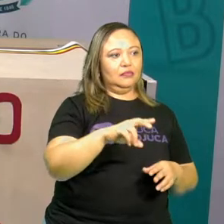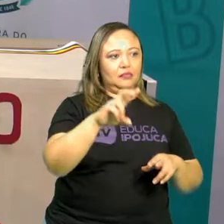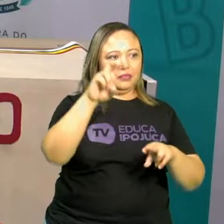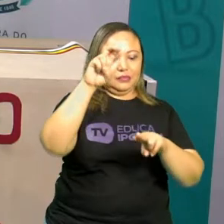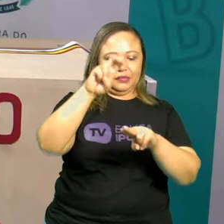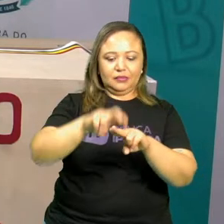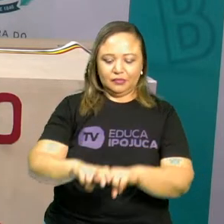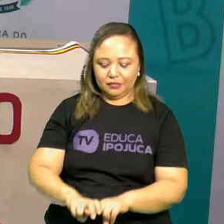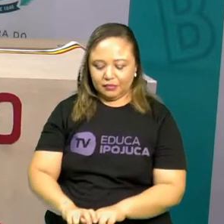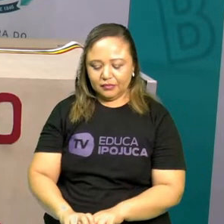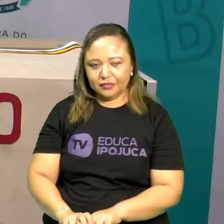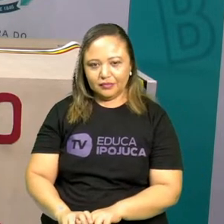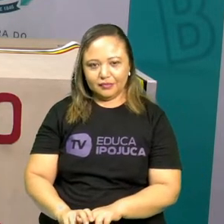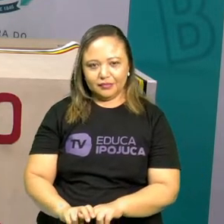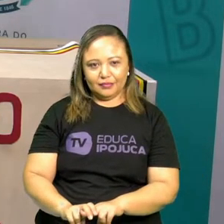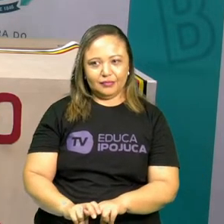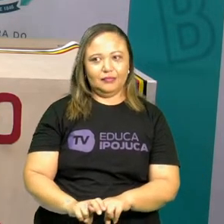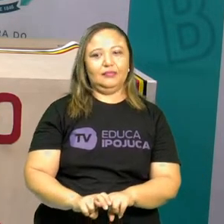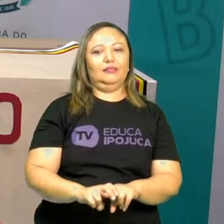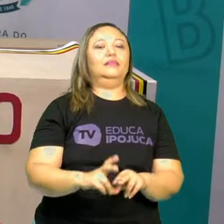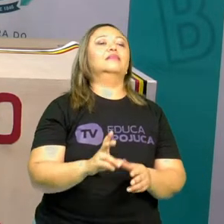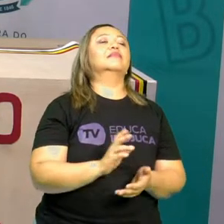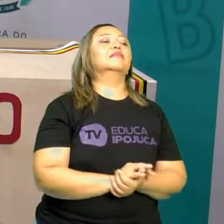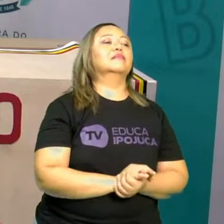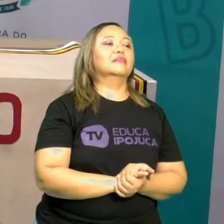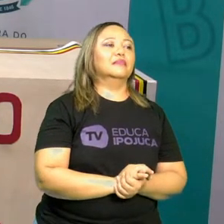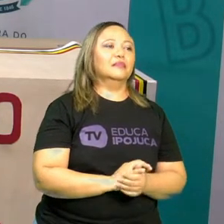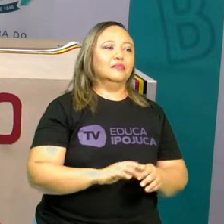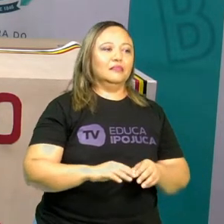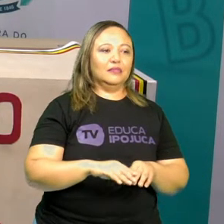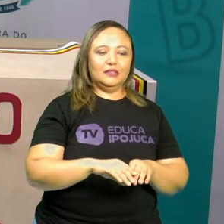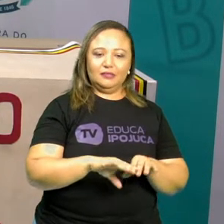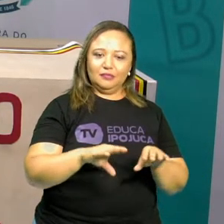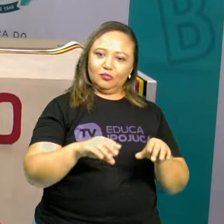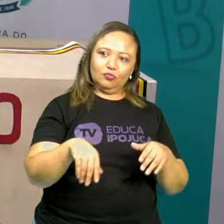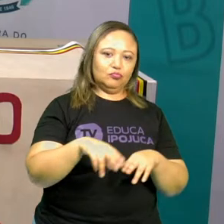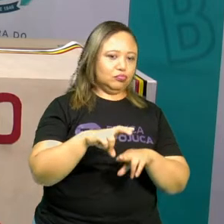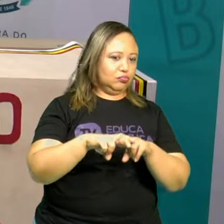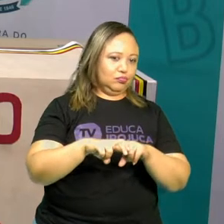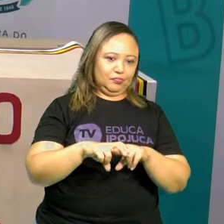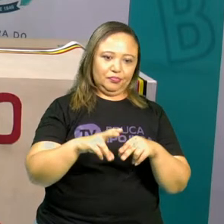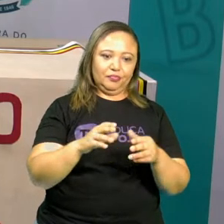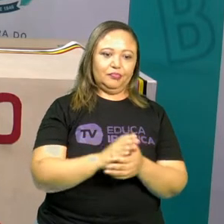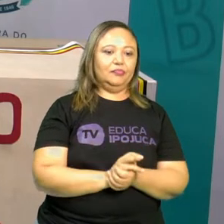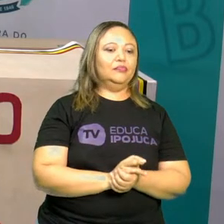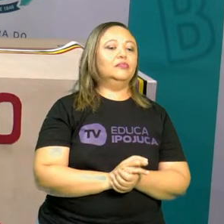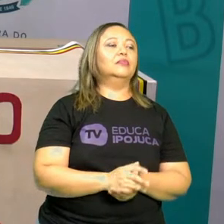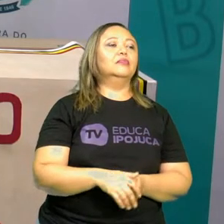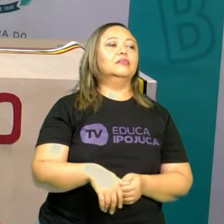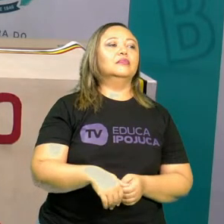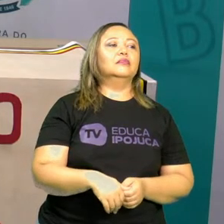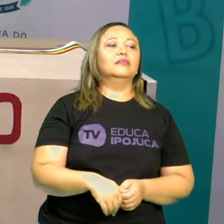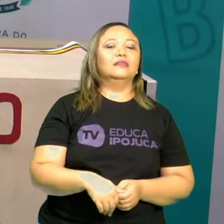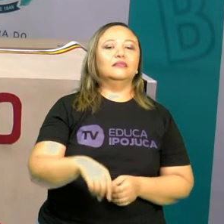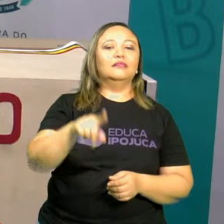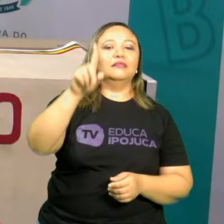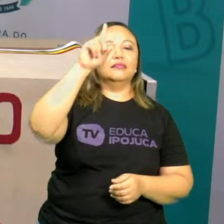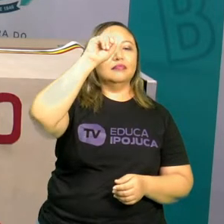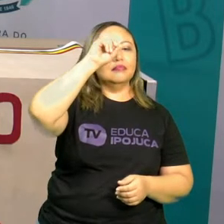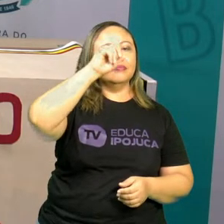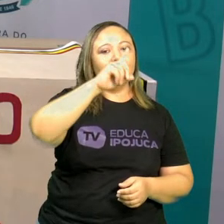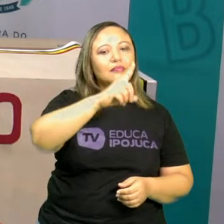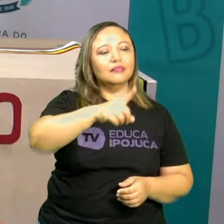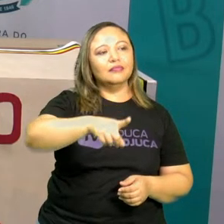Senta. Senta aí agora no sofá, na cadeira. Deixa eu ver mais o que o mestre mandou fazer.